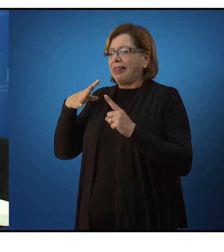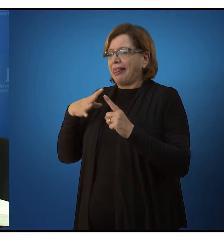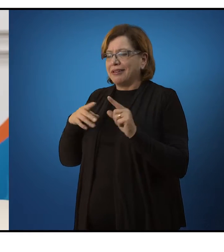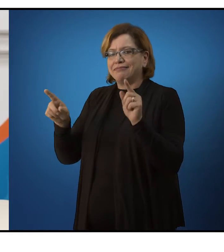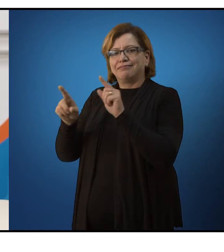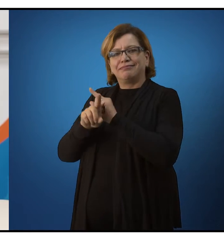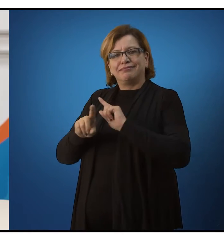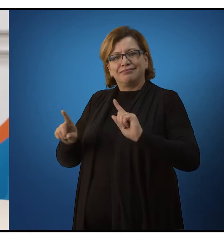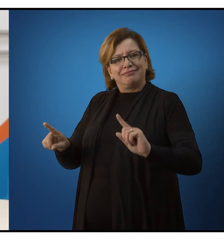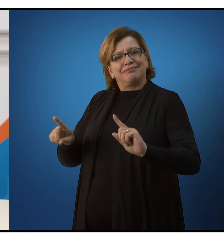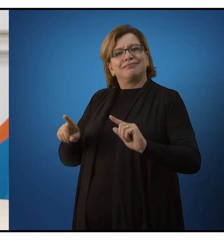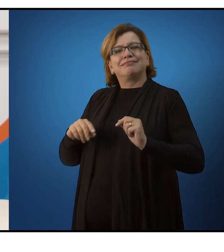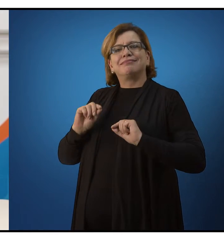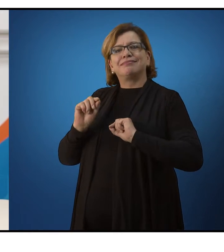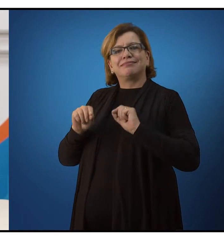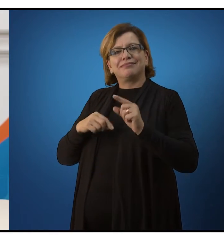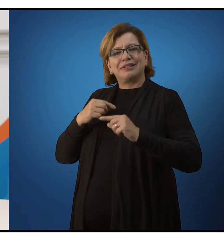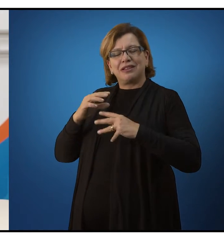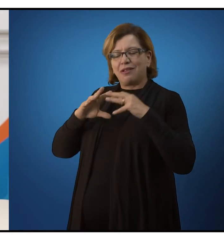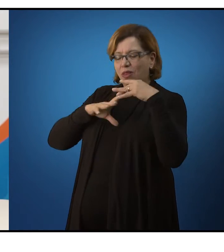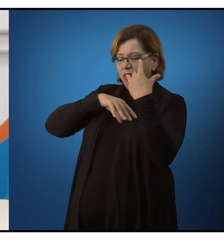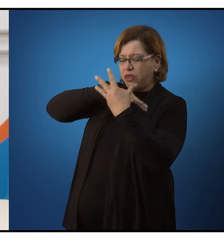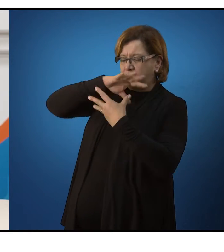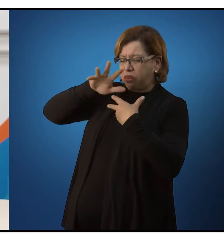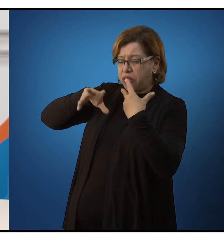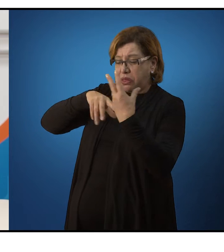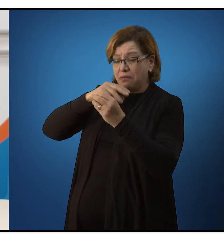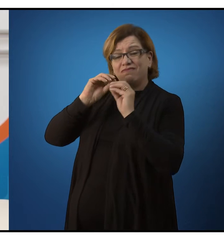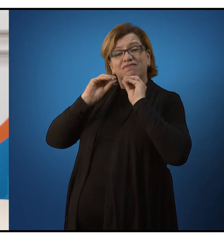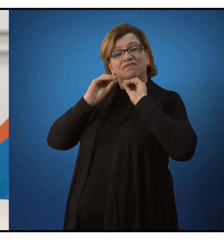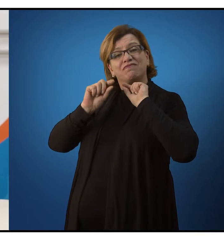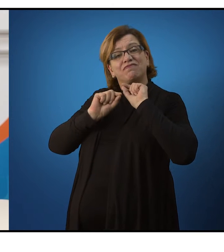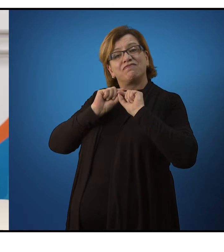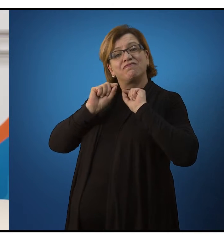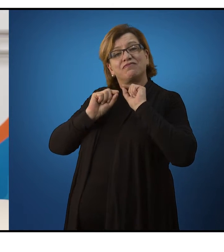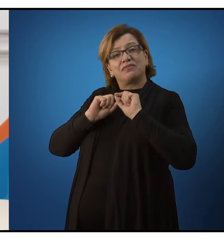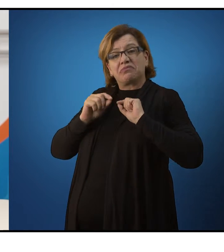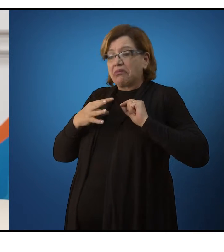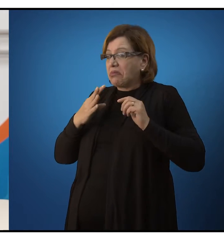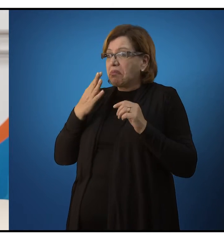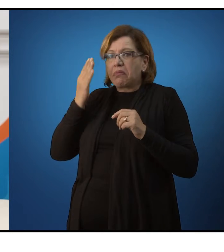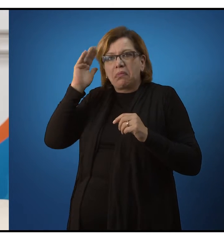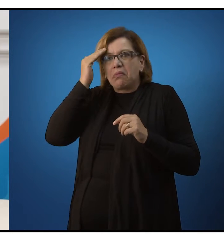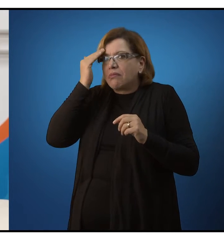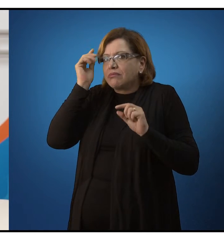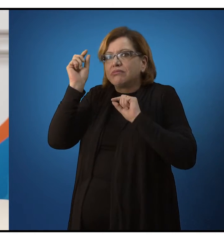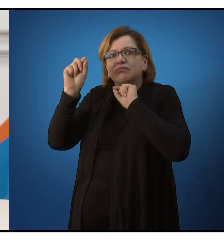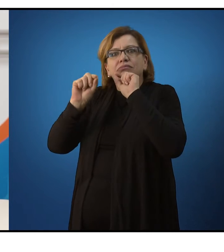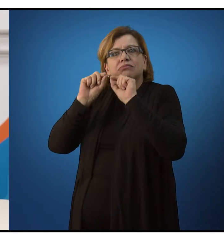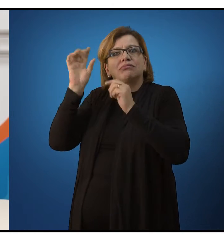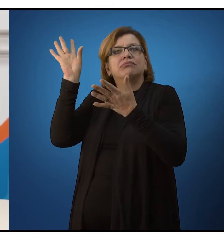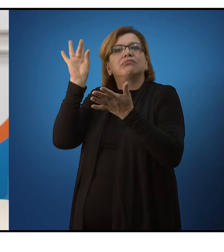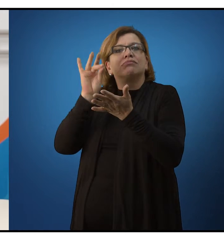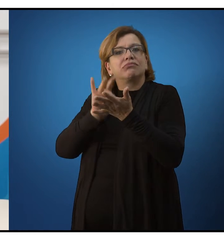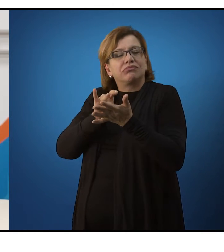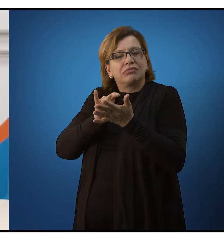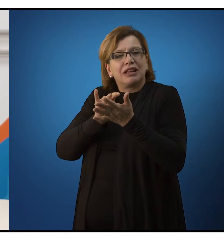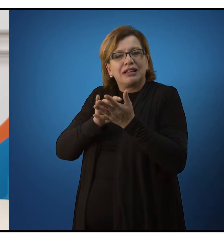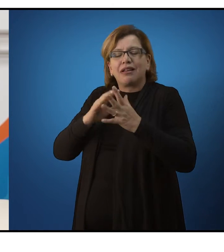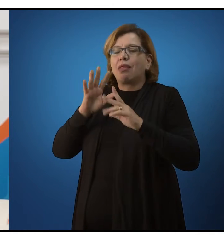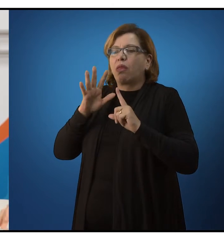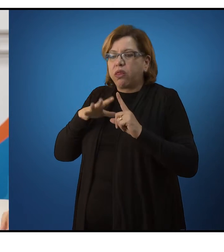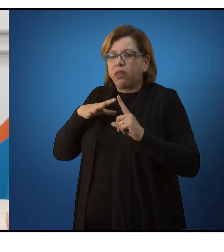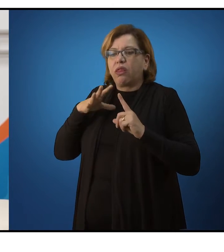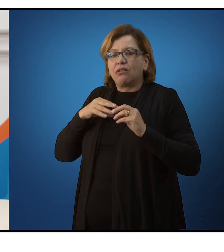uma forma parcial, de uma forma nebulosa, de uma forma talvez sem compreensão do que é realmente a realidade. Então